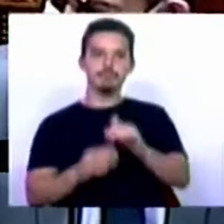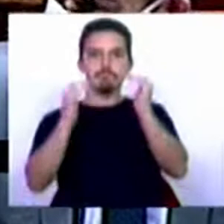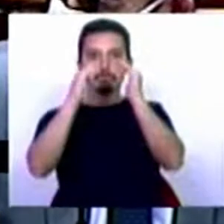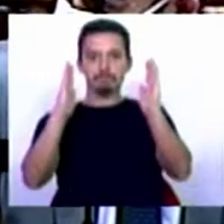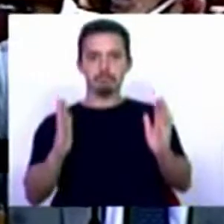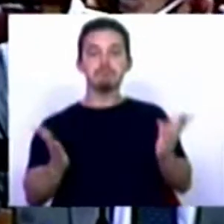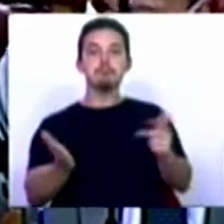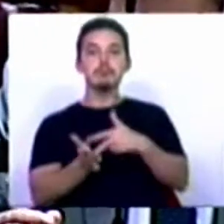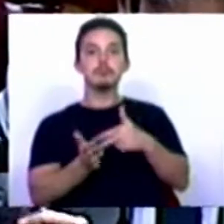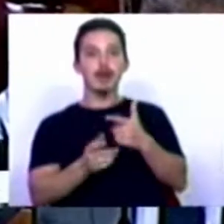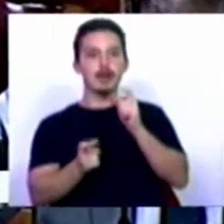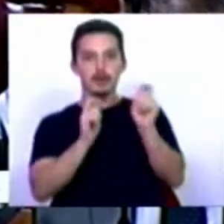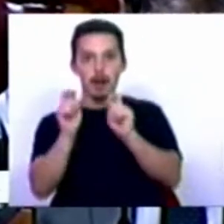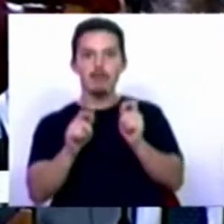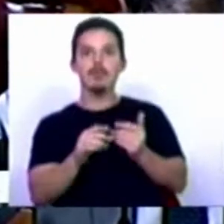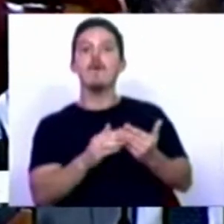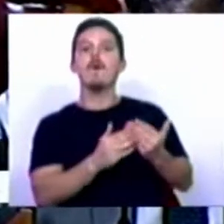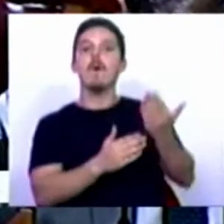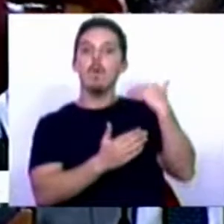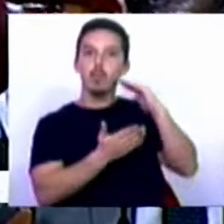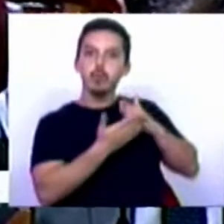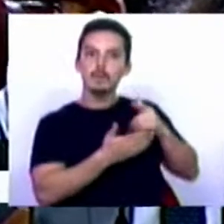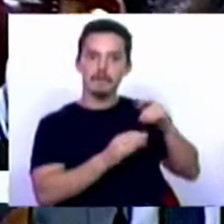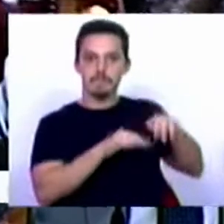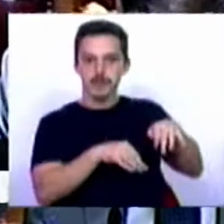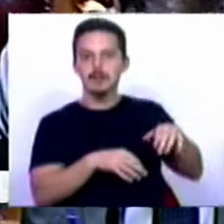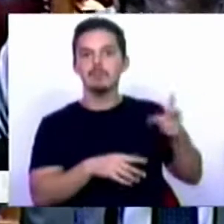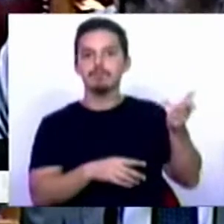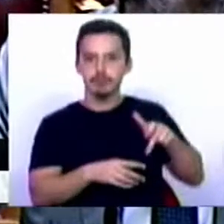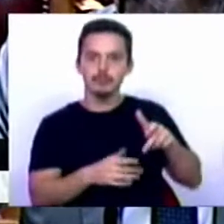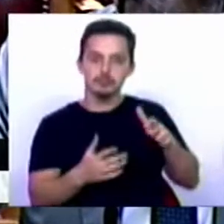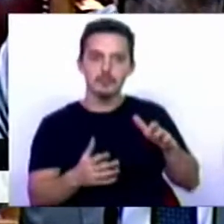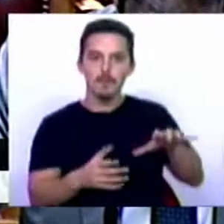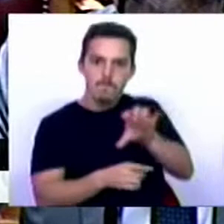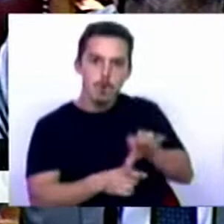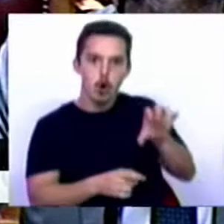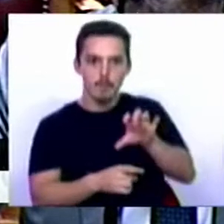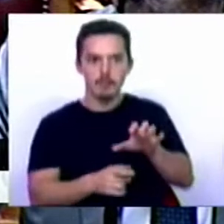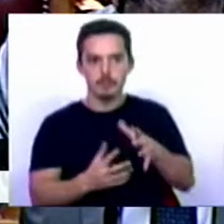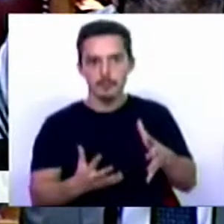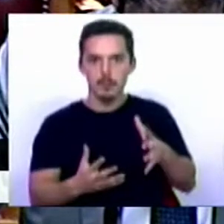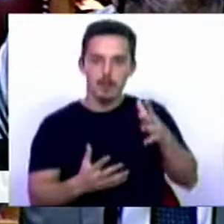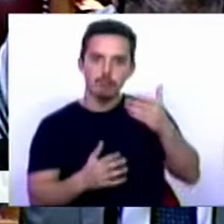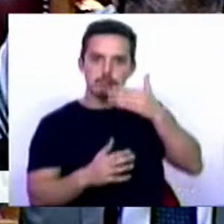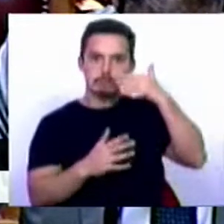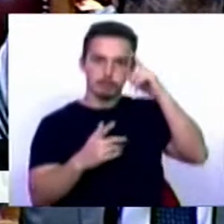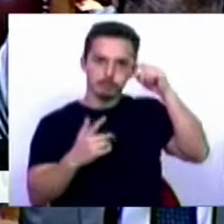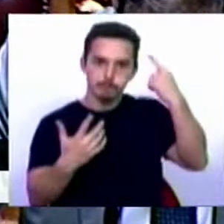que o debate anterior se concluísse, o que sucedeu de forma mais expedita do que previsto.